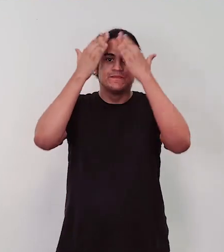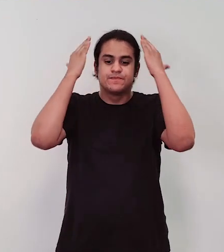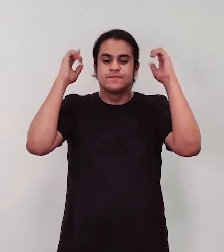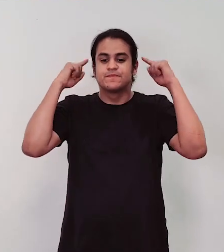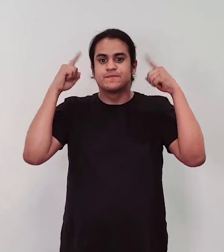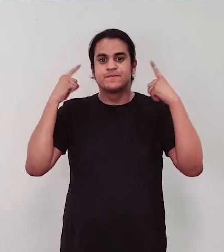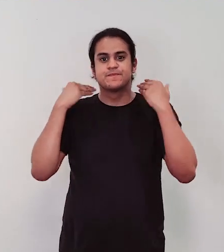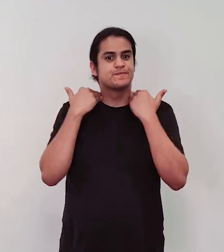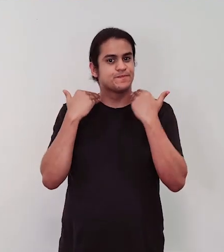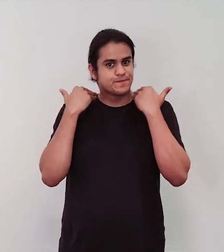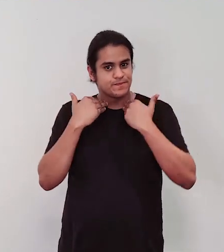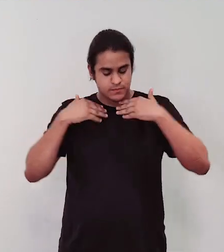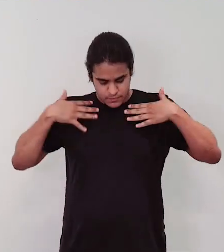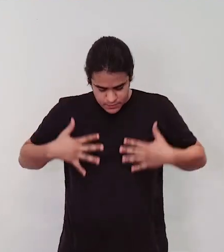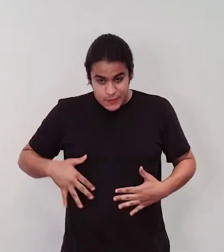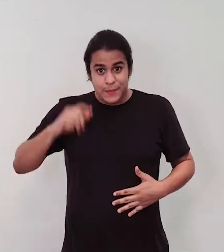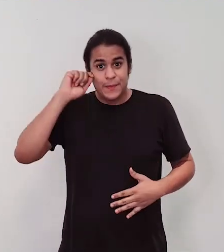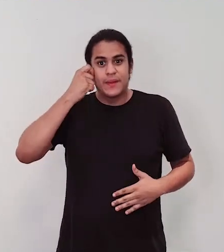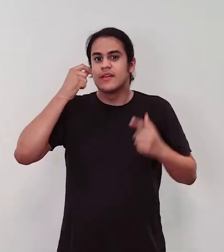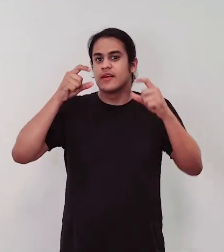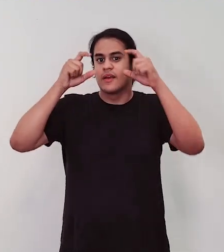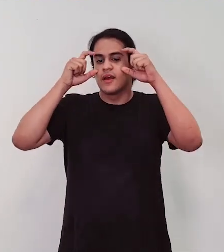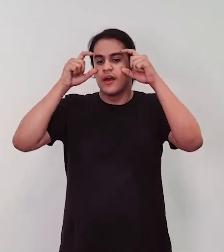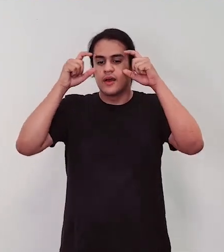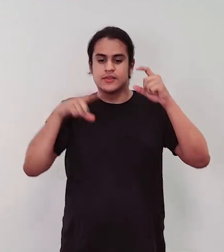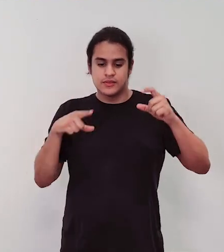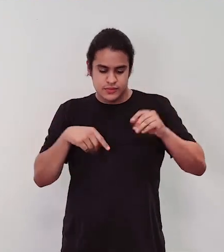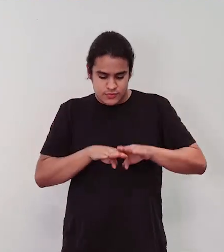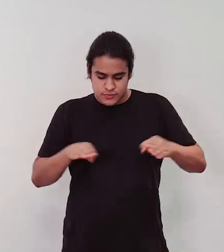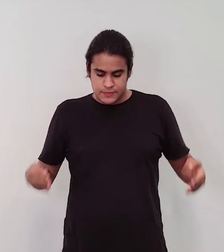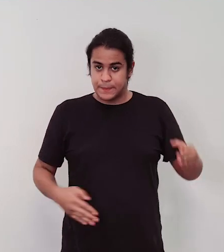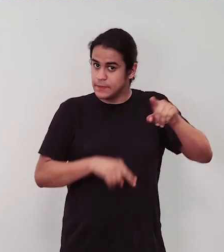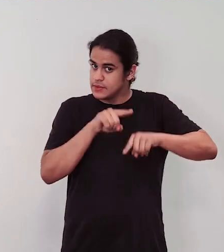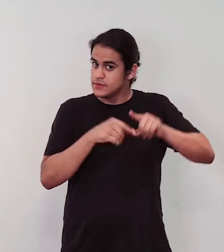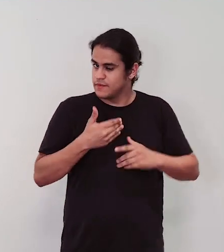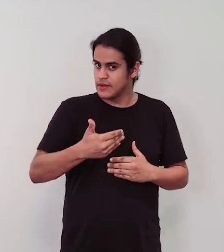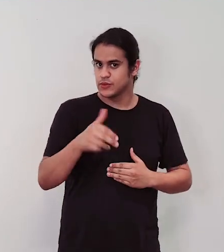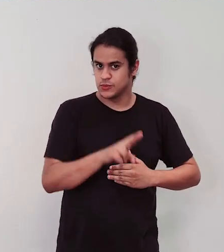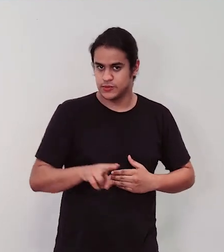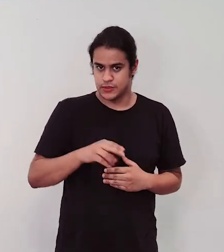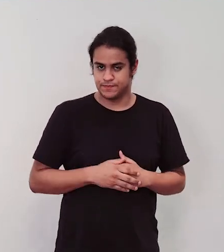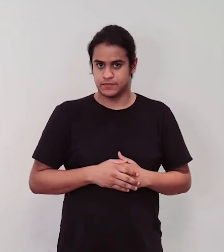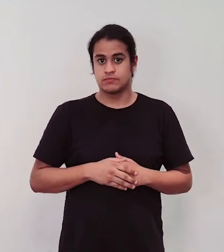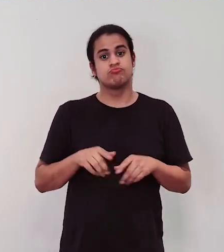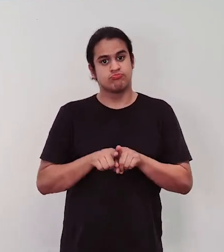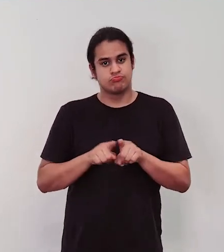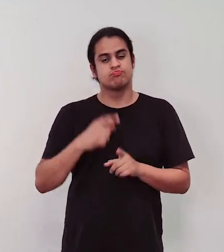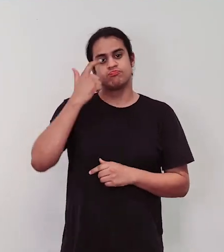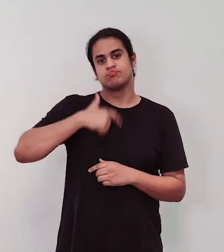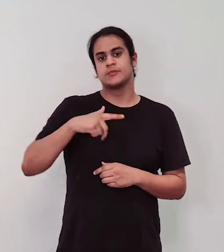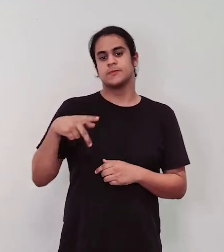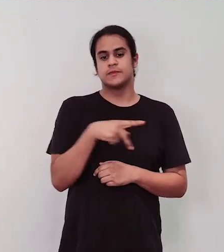preta, um óculos, estou atrás de uma bancada com alguns materiais que eu vou usar durante a oficina. Também sou professora de